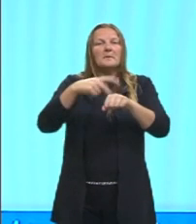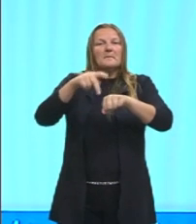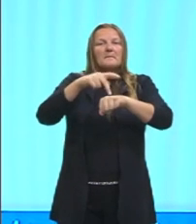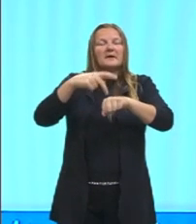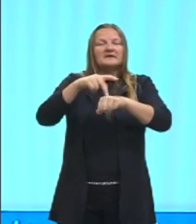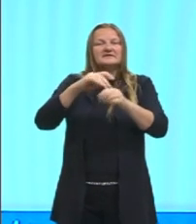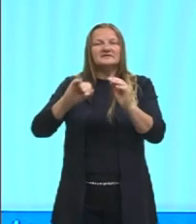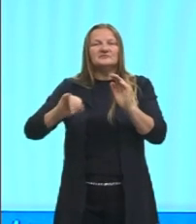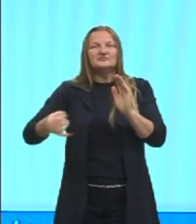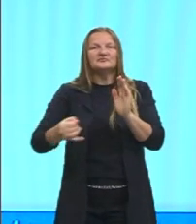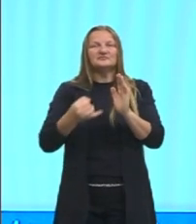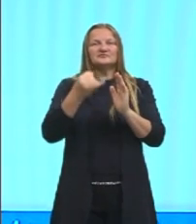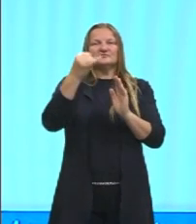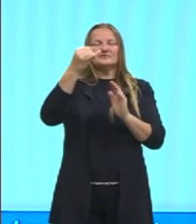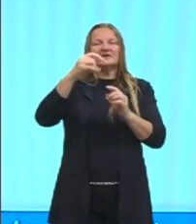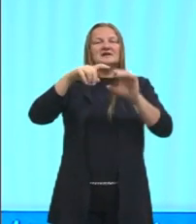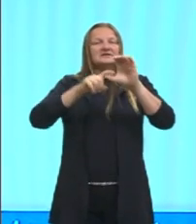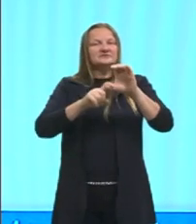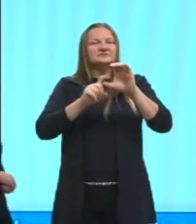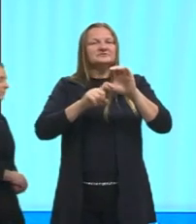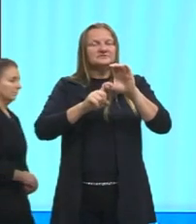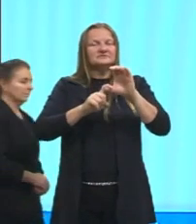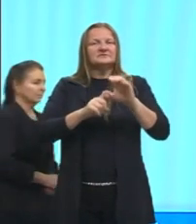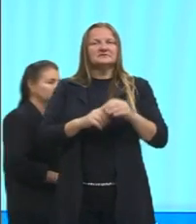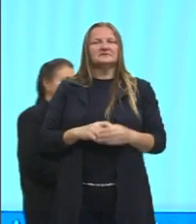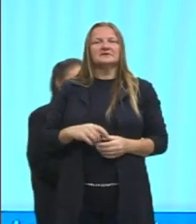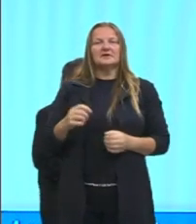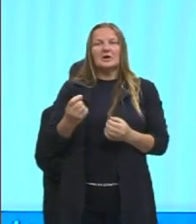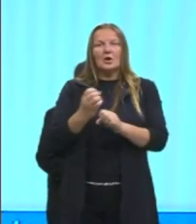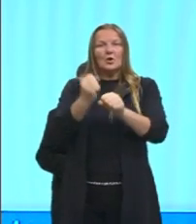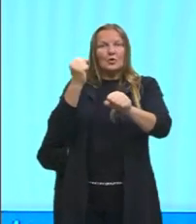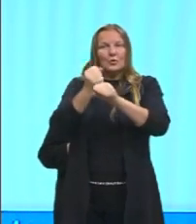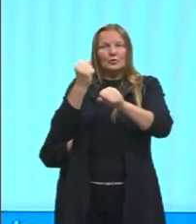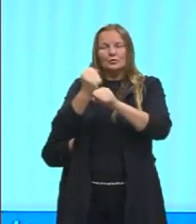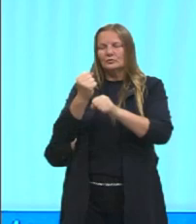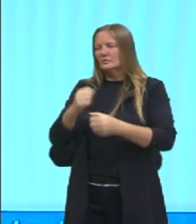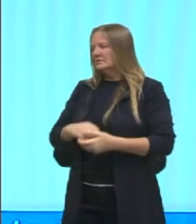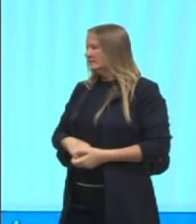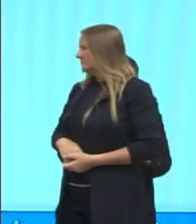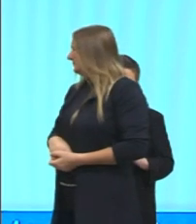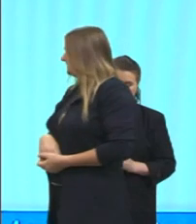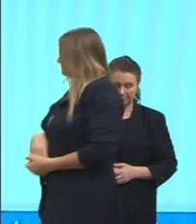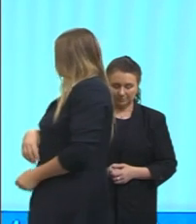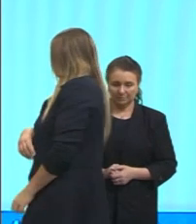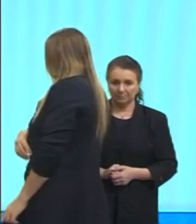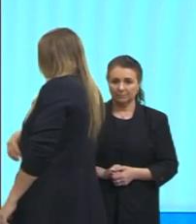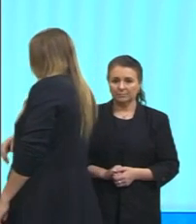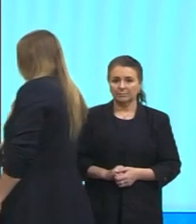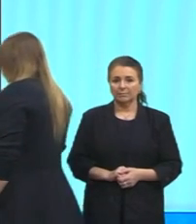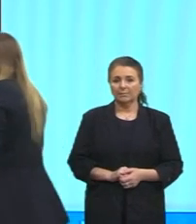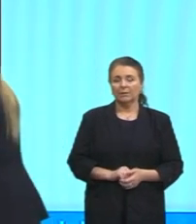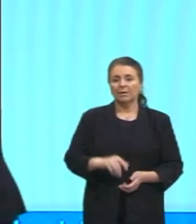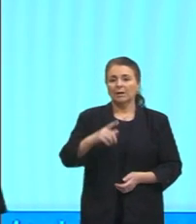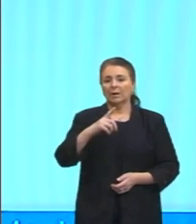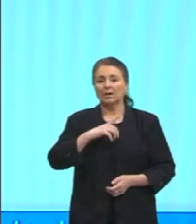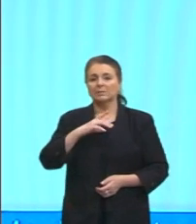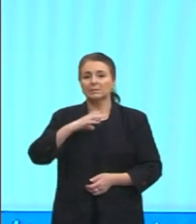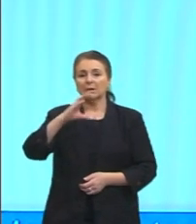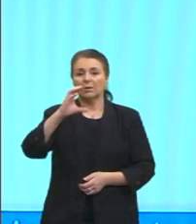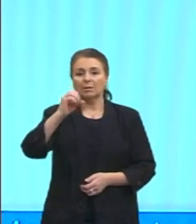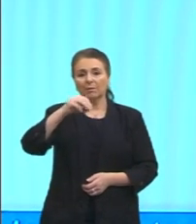juros da dívida, os lucros, os royalties dessas commodities.